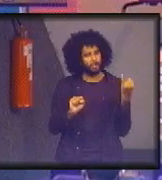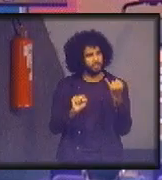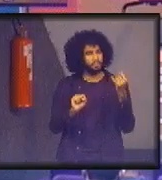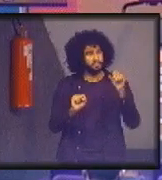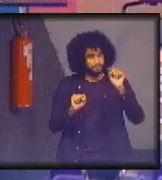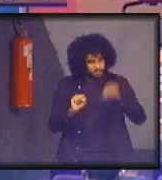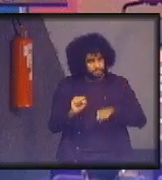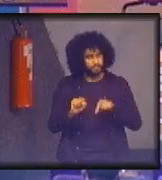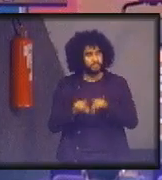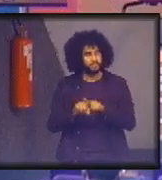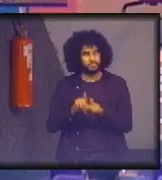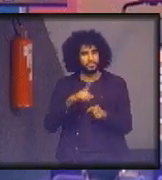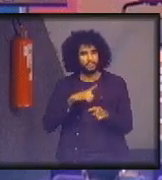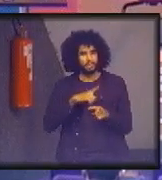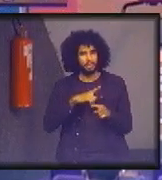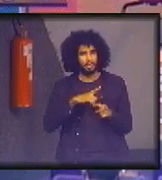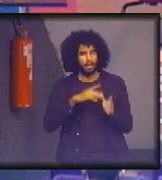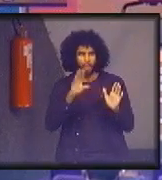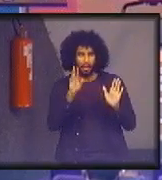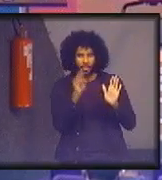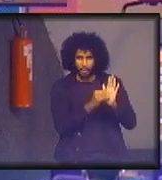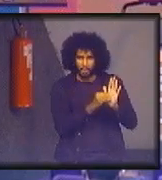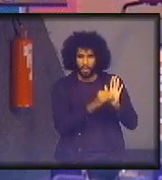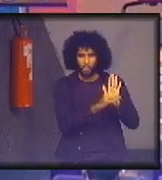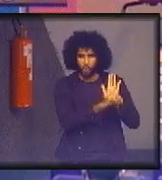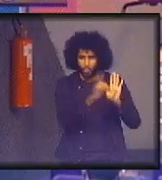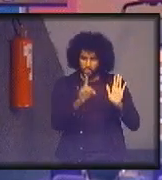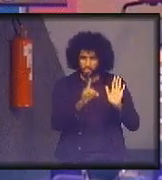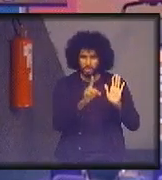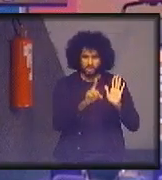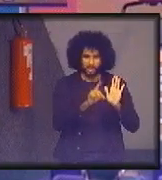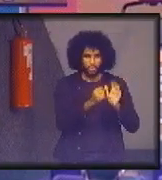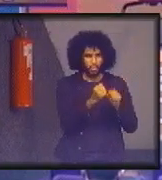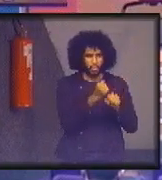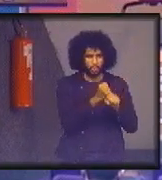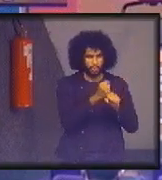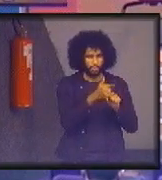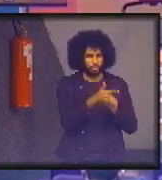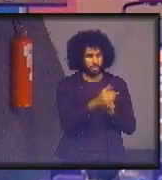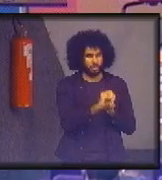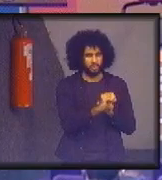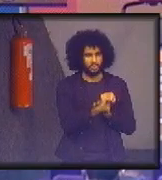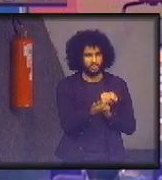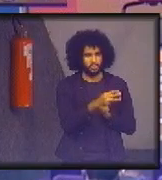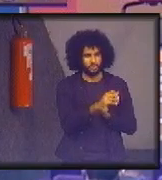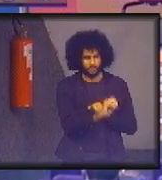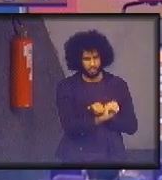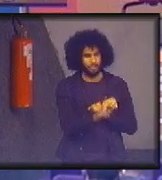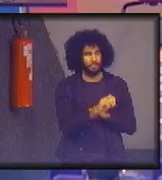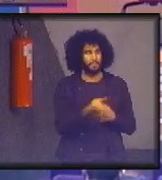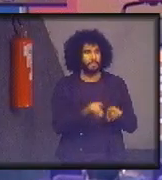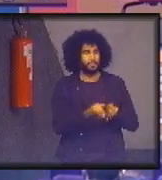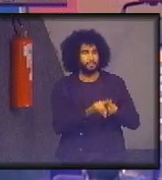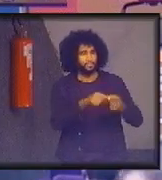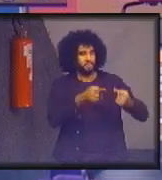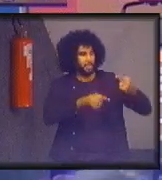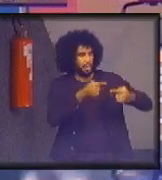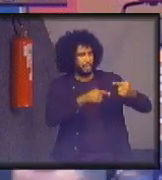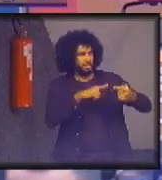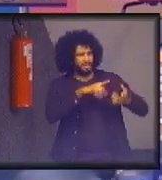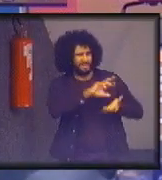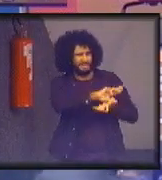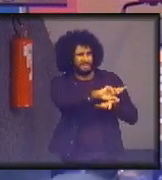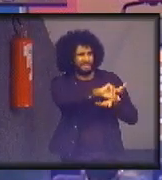fixa a data 2030 e porque ele cria, num momento político do mundo, de muita polarização,